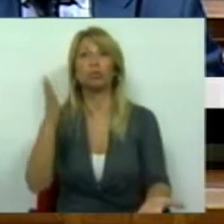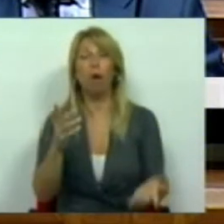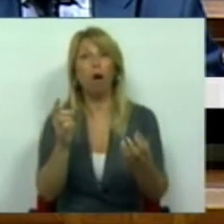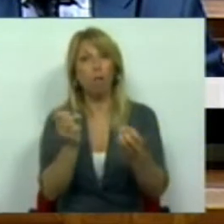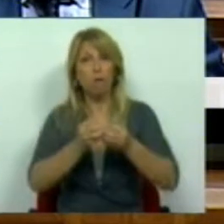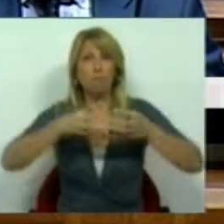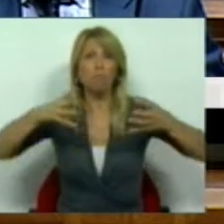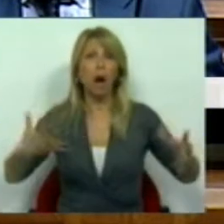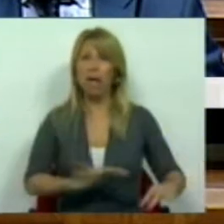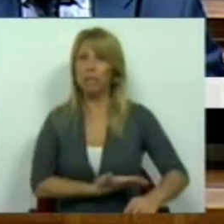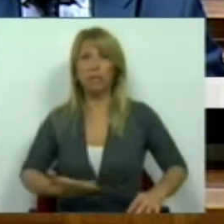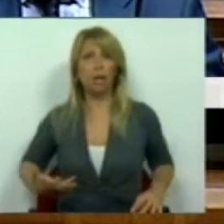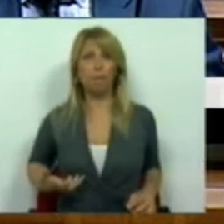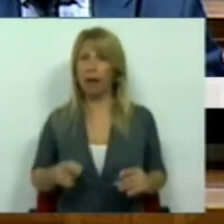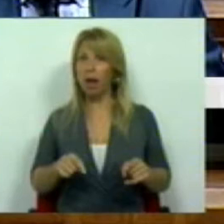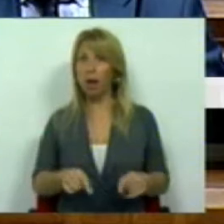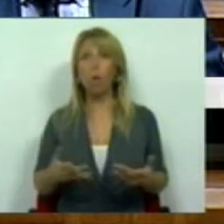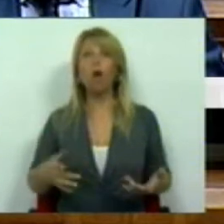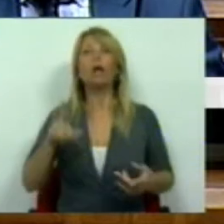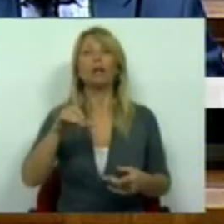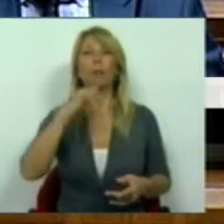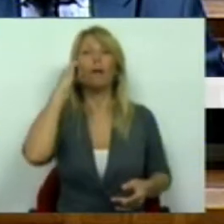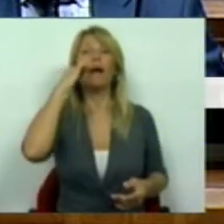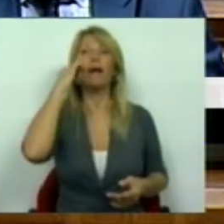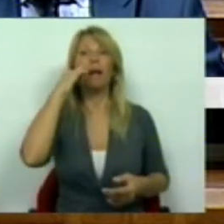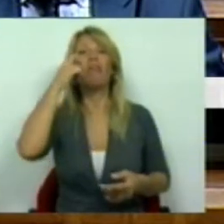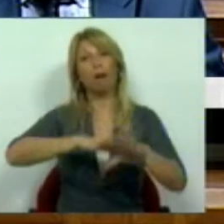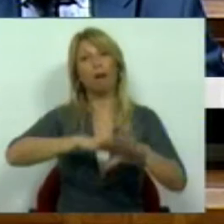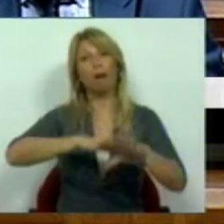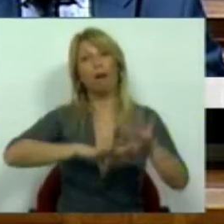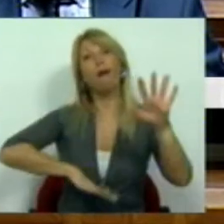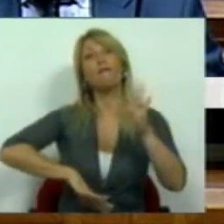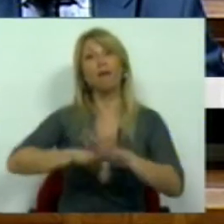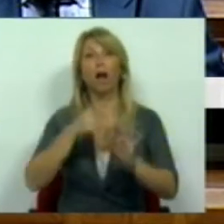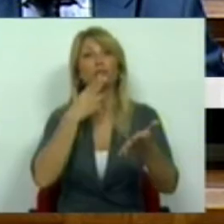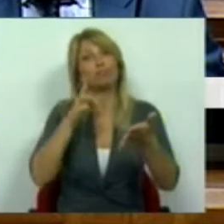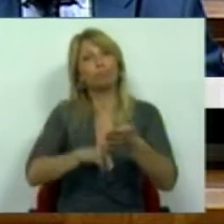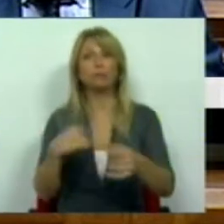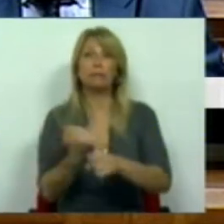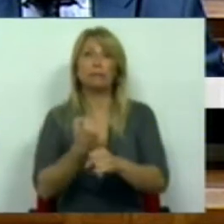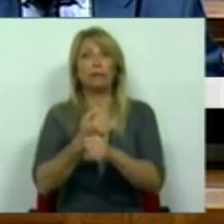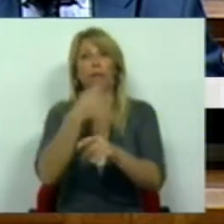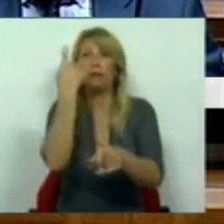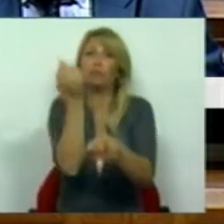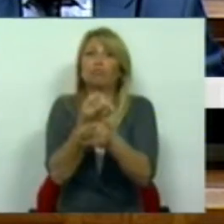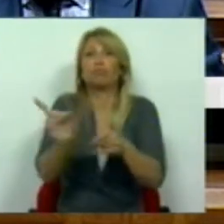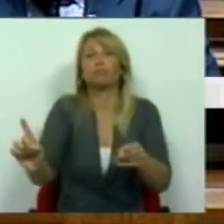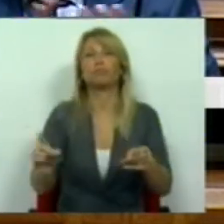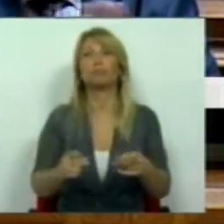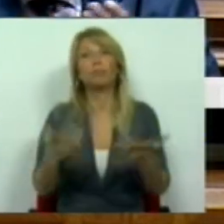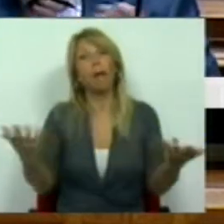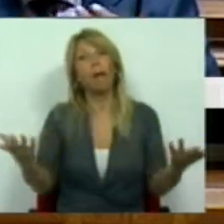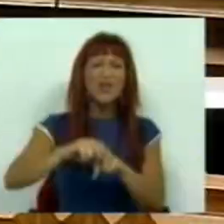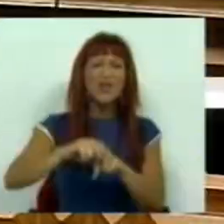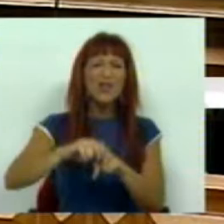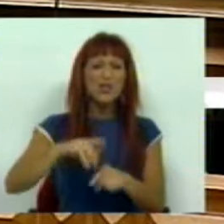aumento do desemprego e para o agravemento dos problemas dos verdadeiros prestadores de serviços. No entanto, infelizmente, não corremos esse risco.